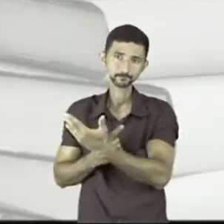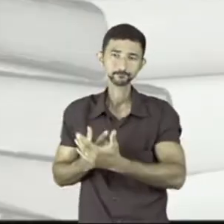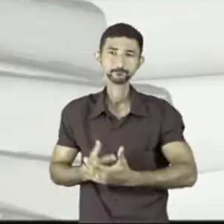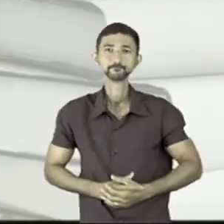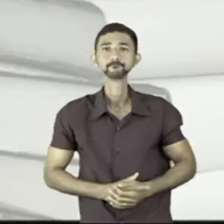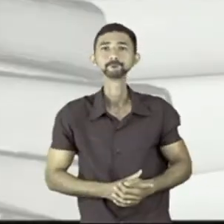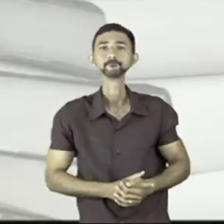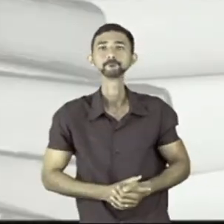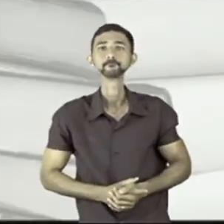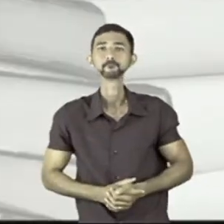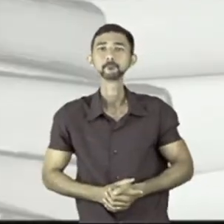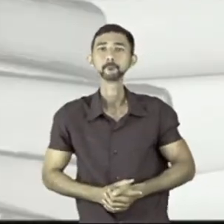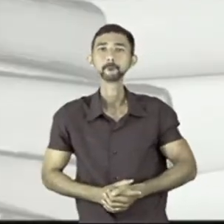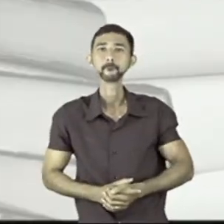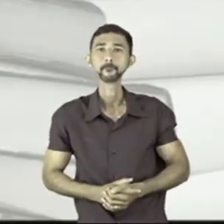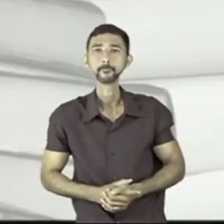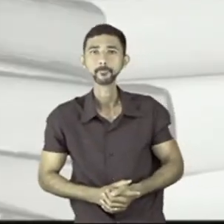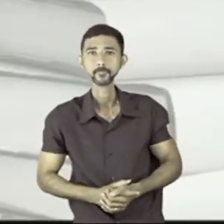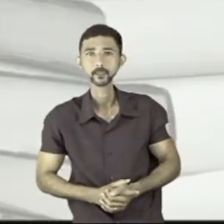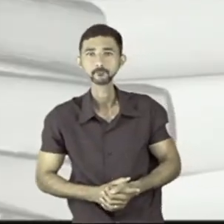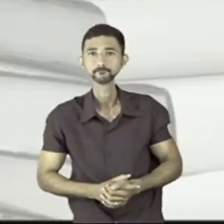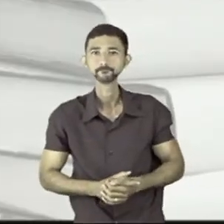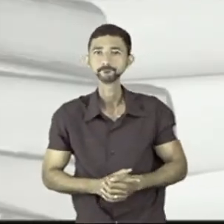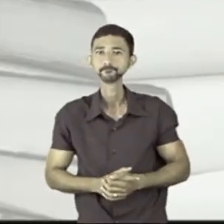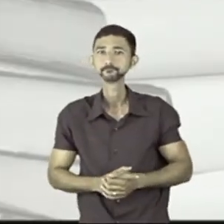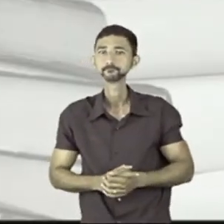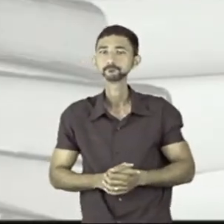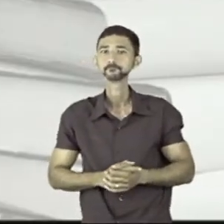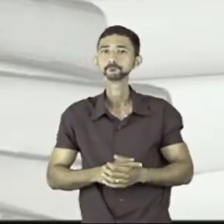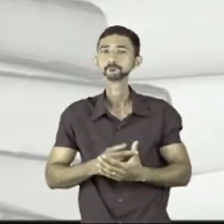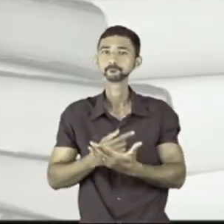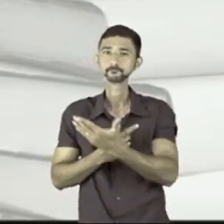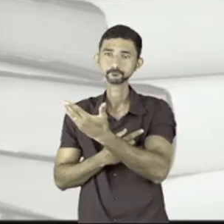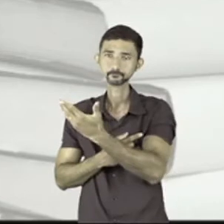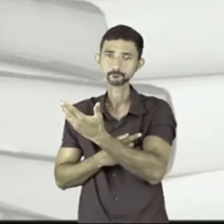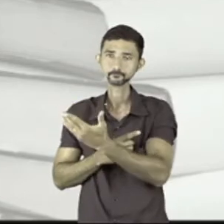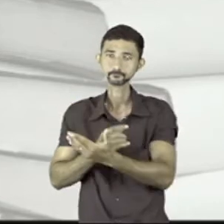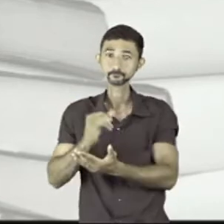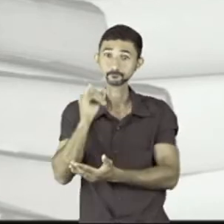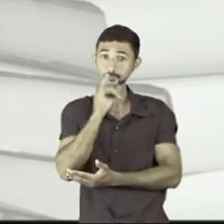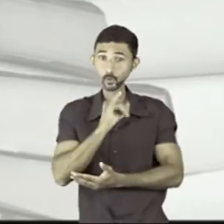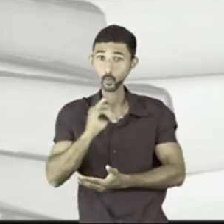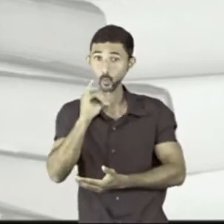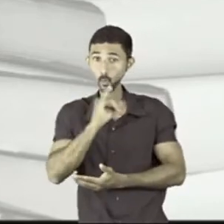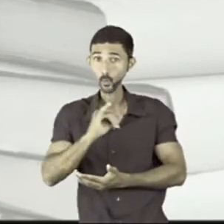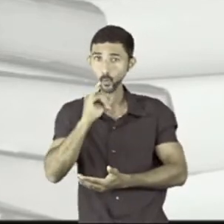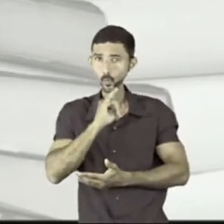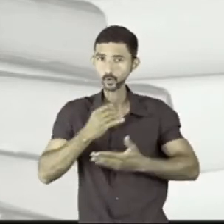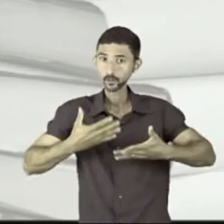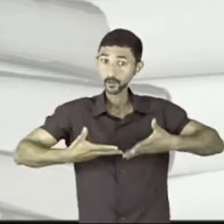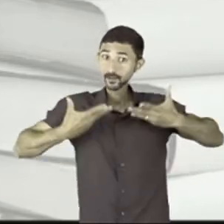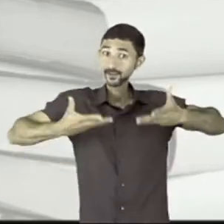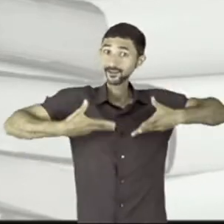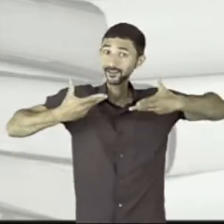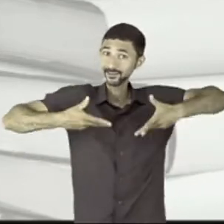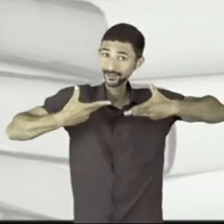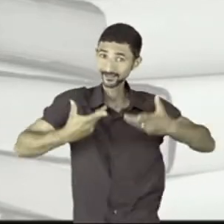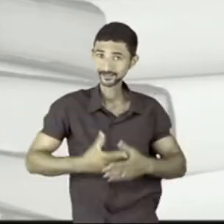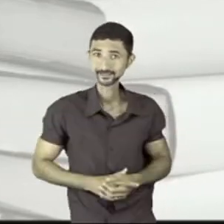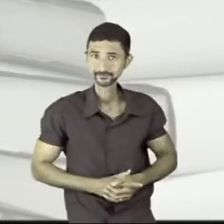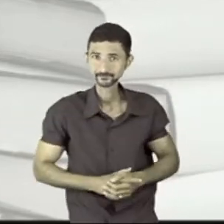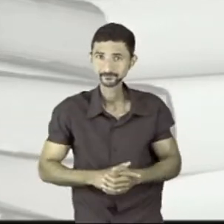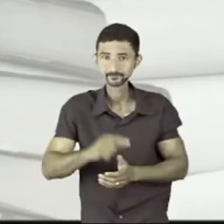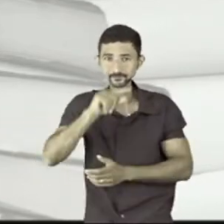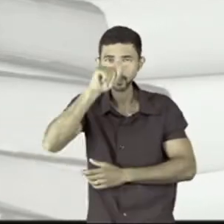você olhar a pontuação junto comigo. Esse oi aqui, ele é um oi cheio de entusiasmo, porque nós